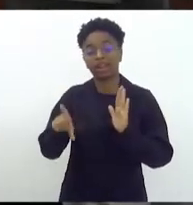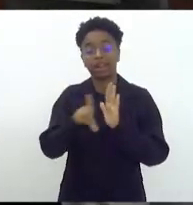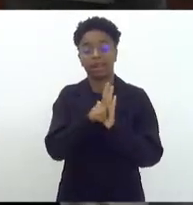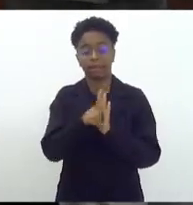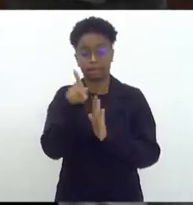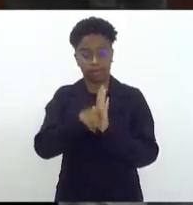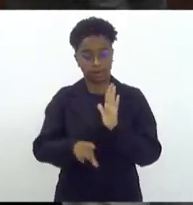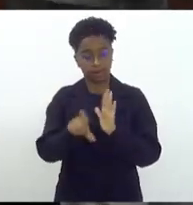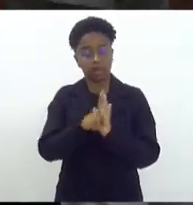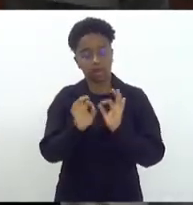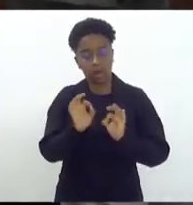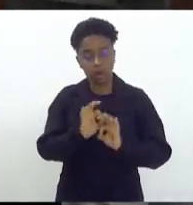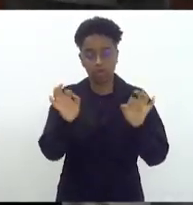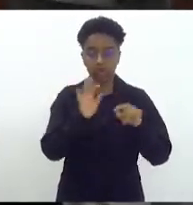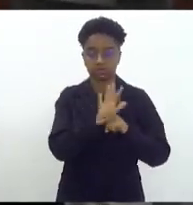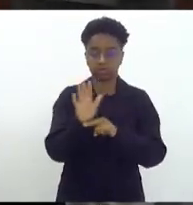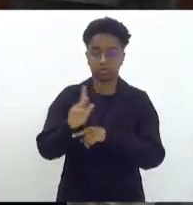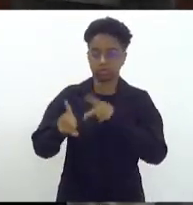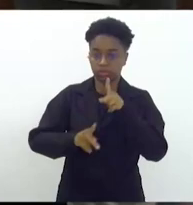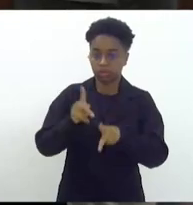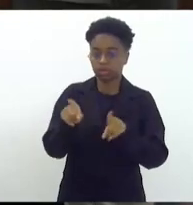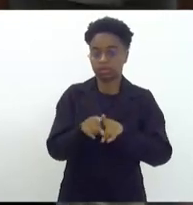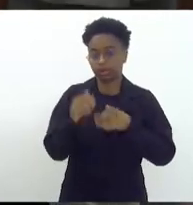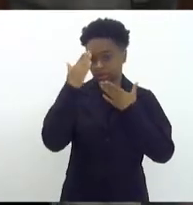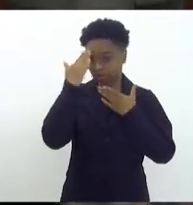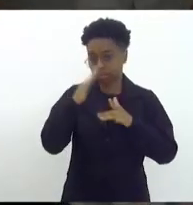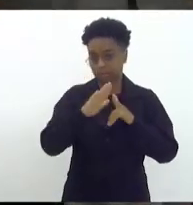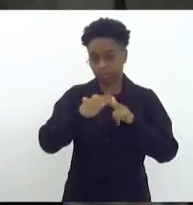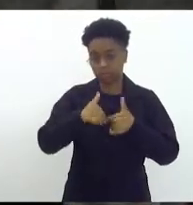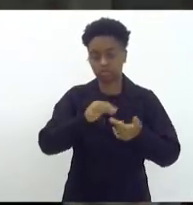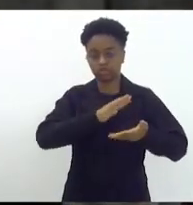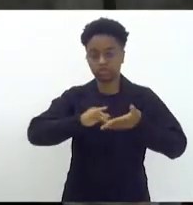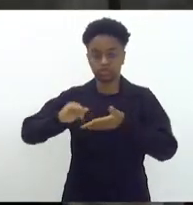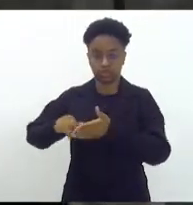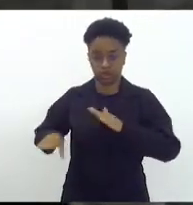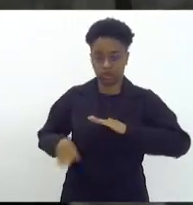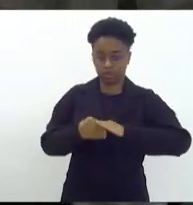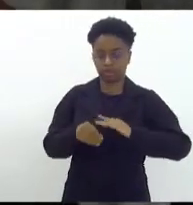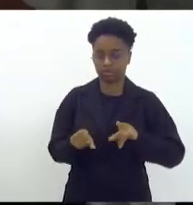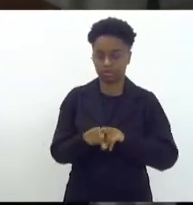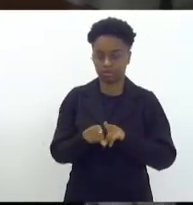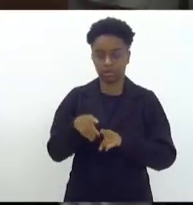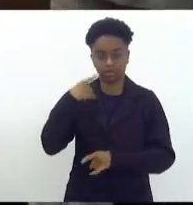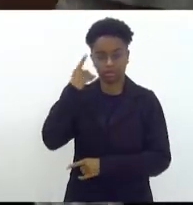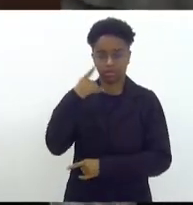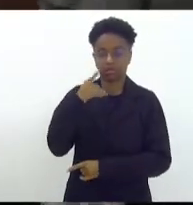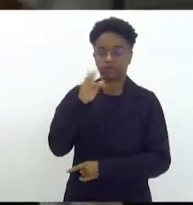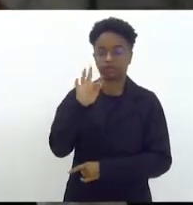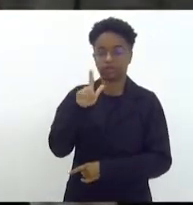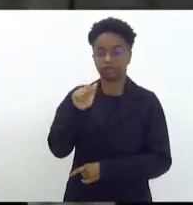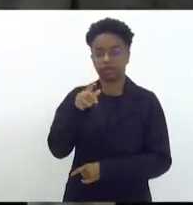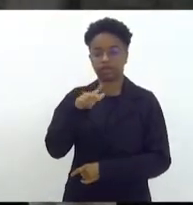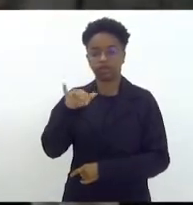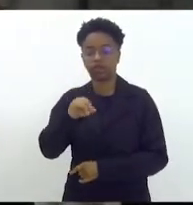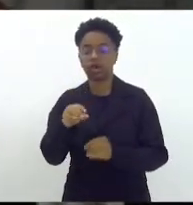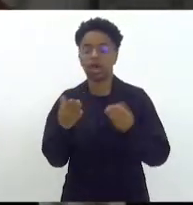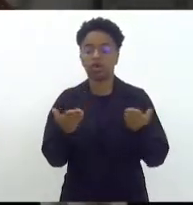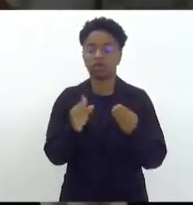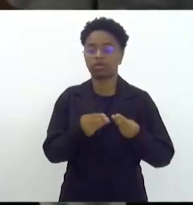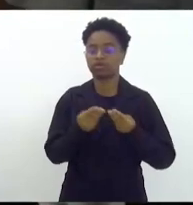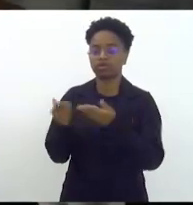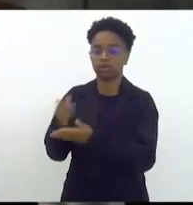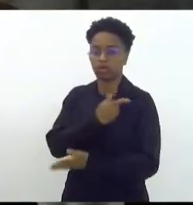ótimo para a população. queria agradecer pela retirada de emenda do deputado Flávio Serafini, que agora é só esperar a canetada do governador